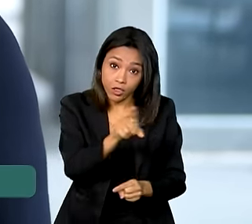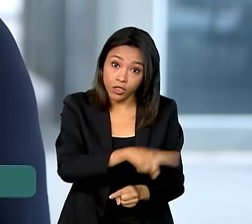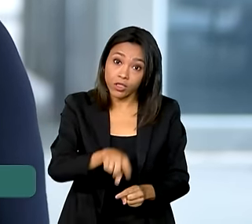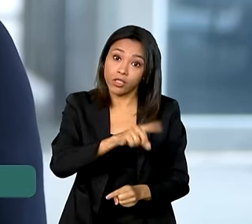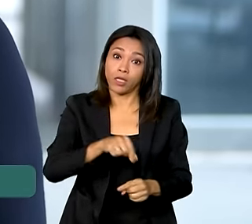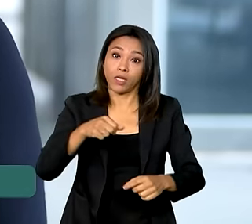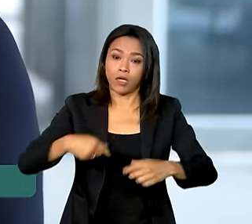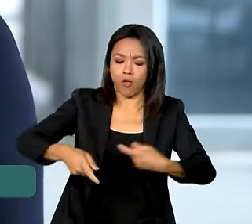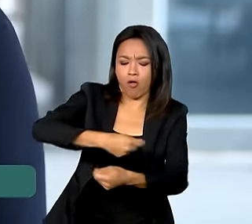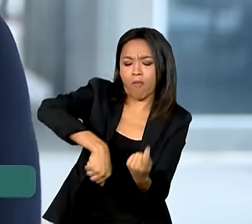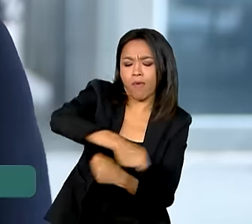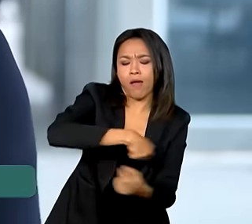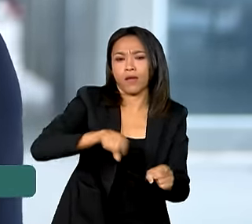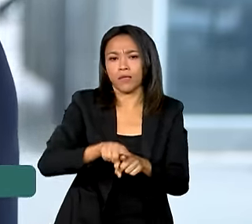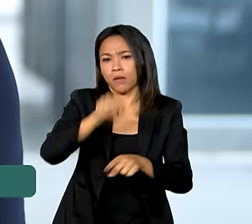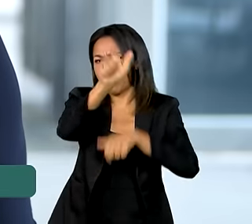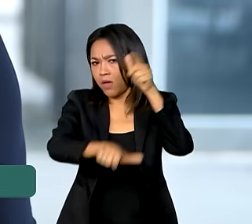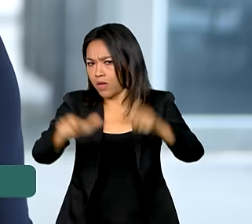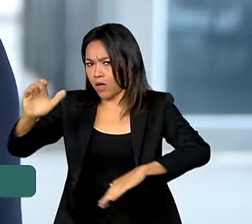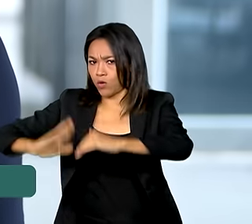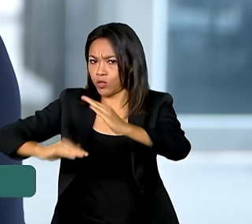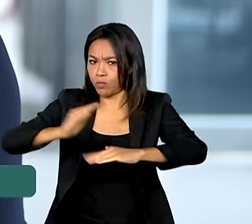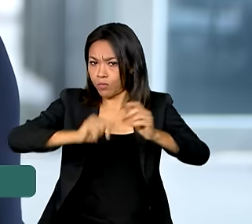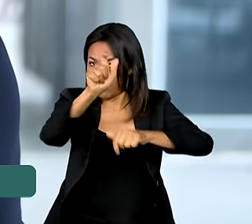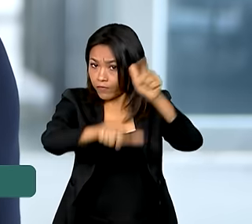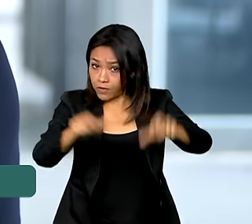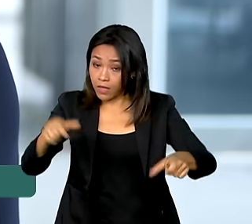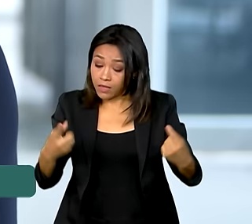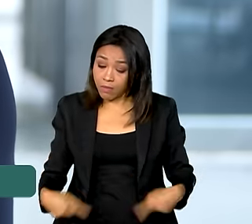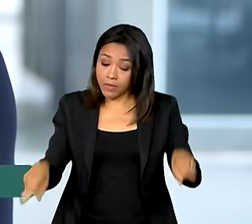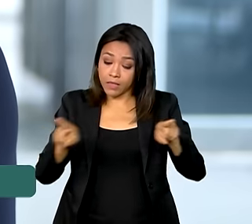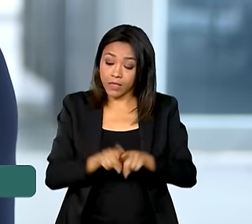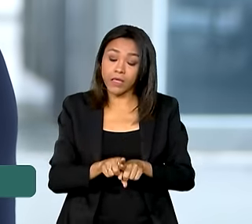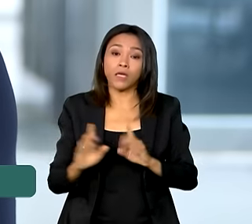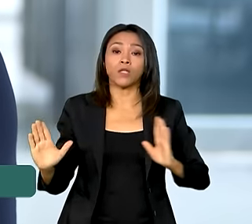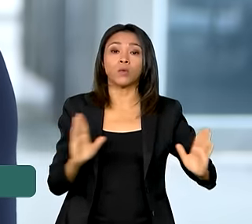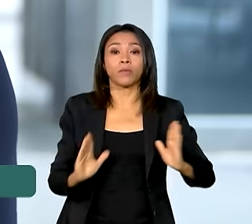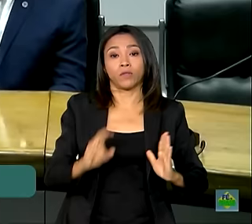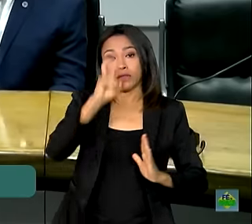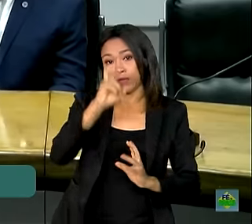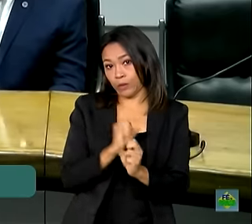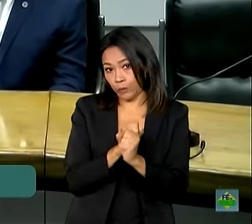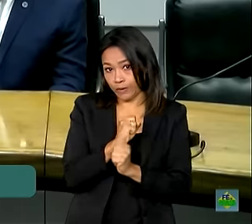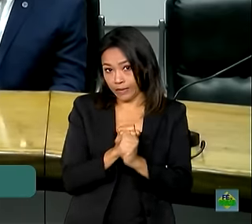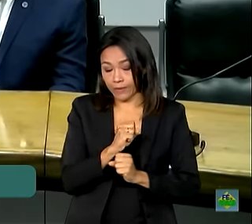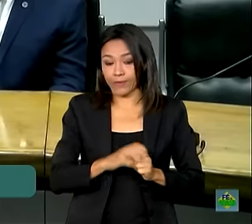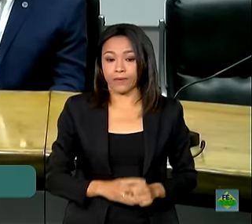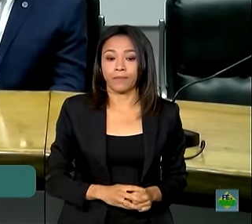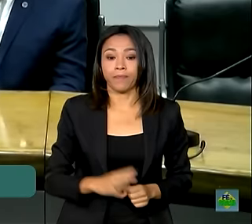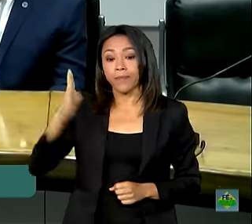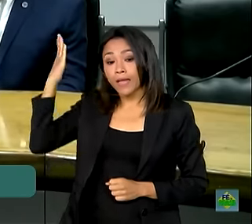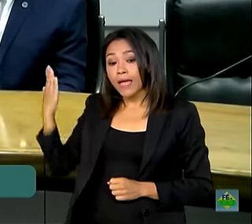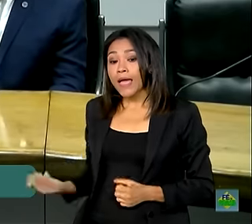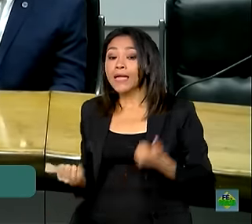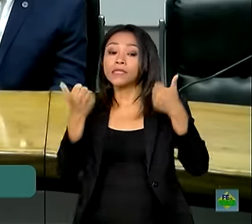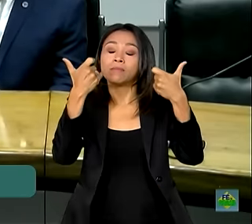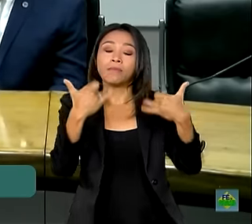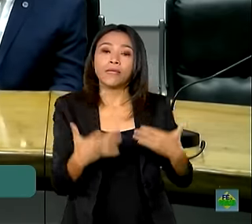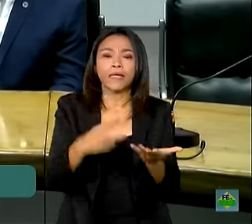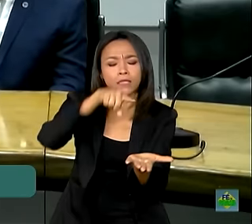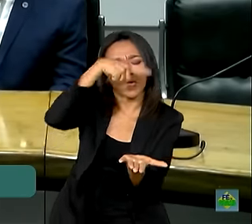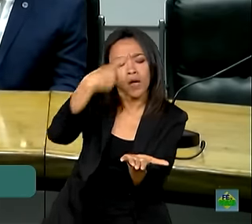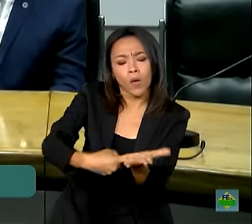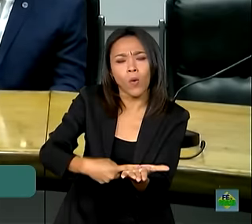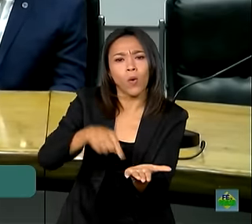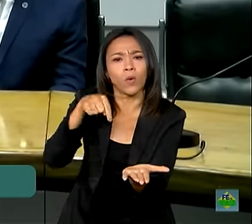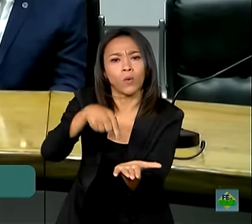apostadores contra fraudes. A parceria terá duração de cinco anos. Esse tipo de acordo também,